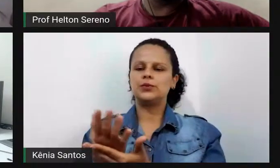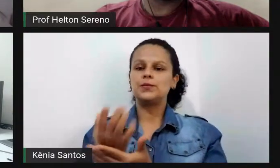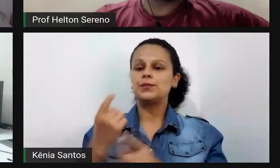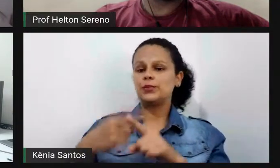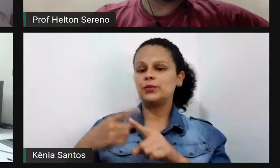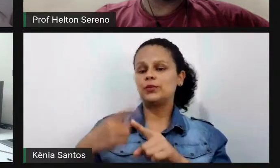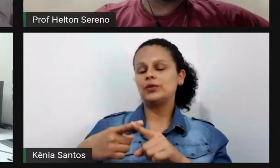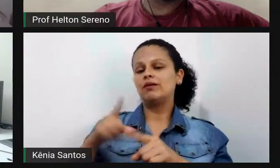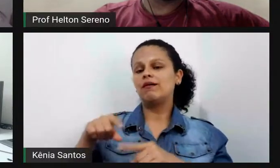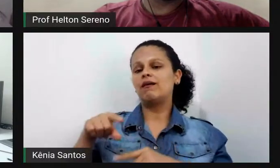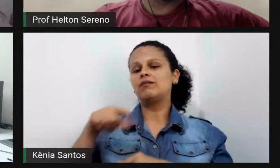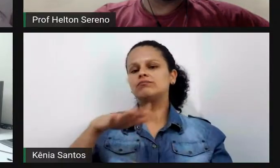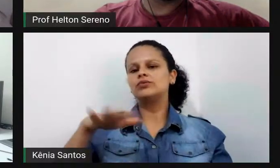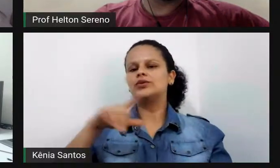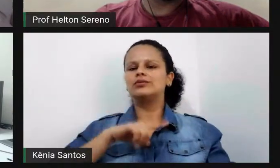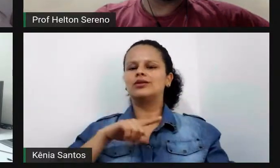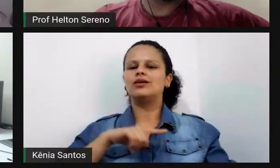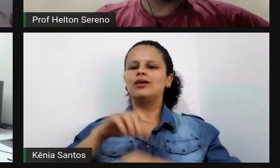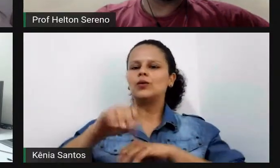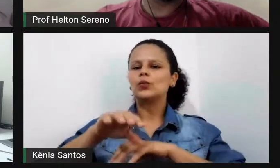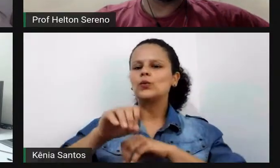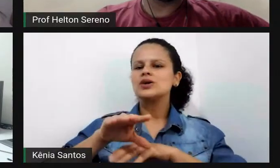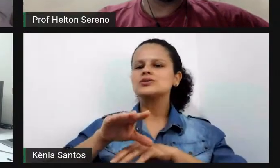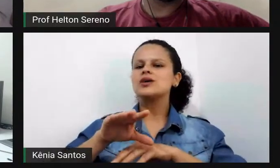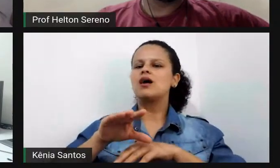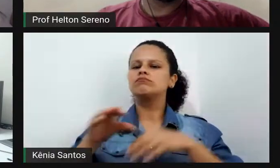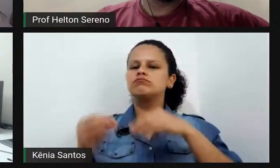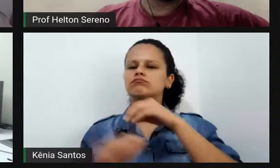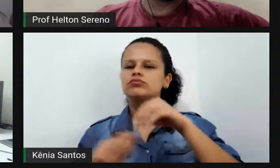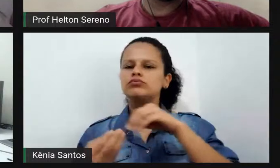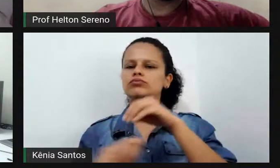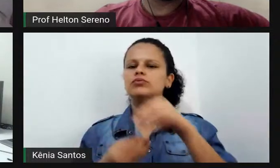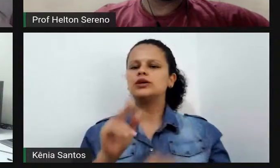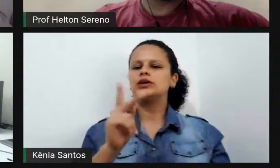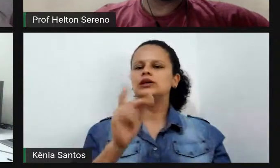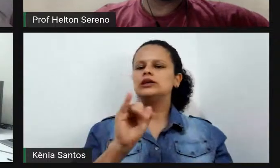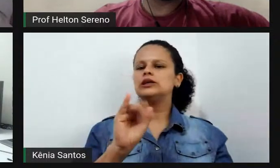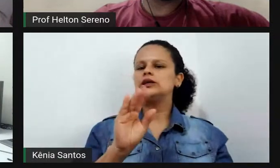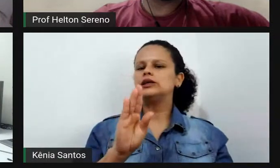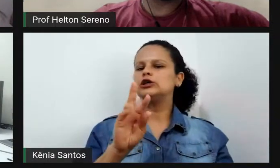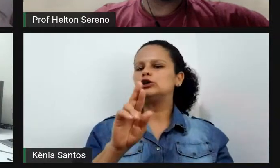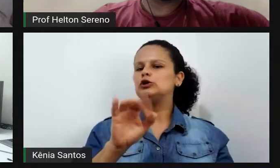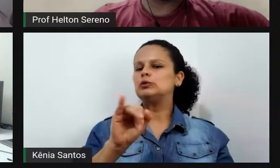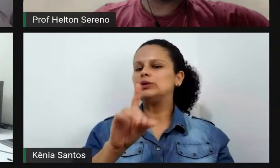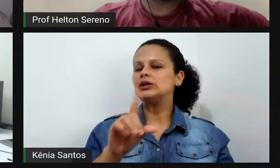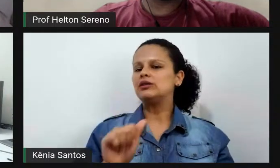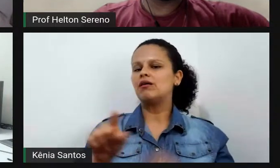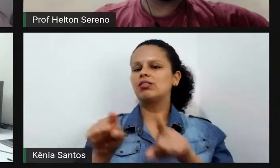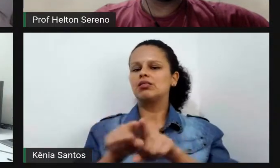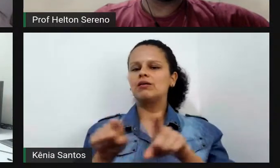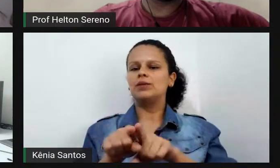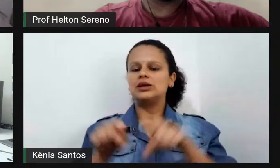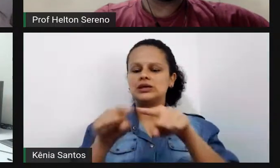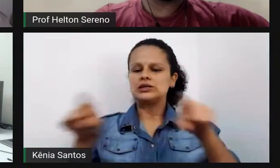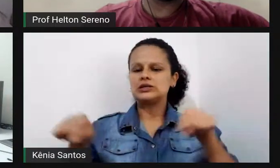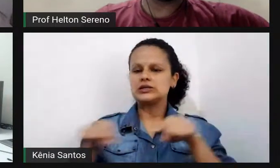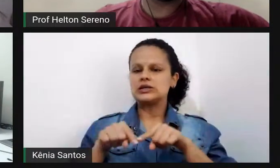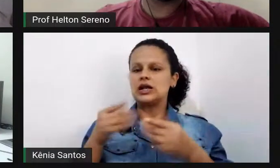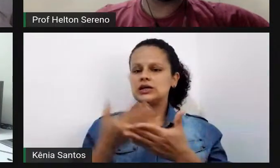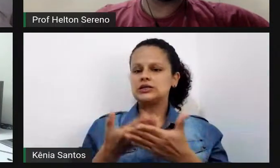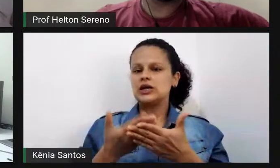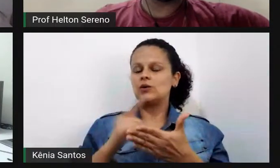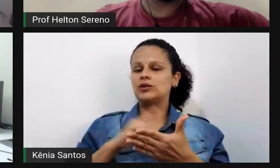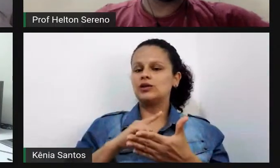educação híbrida quando você fala de educação fora da sala de aula aprendizagem fora da sala de aula ele pode ser